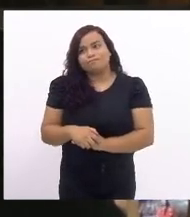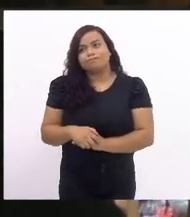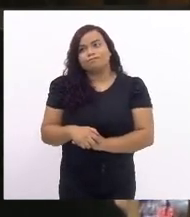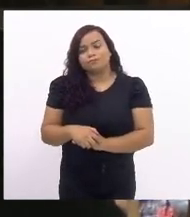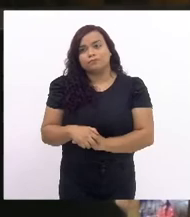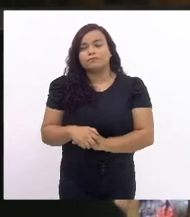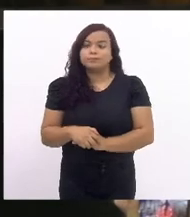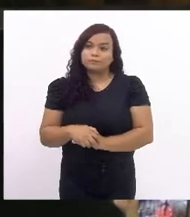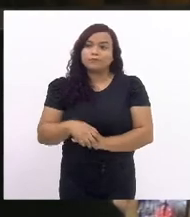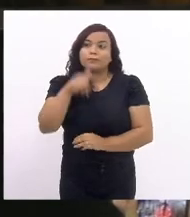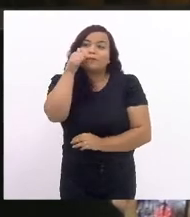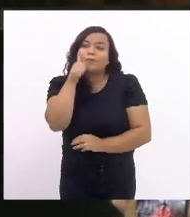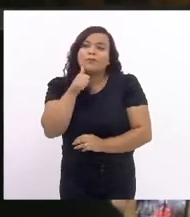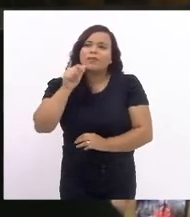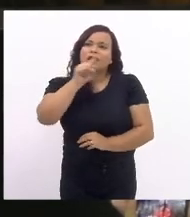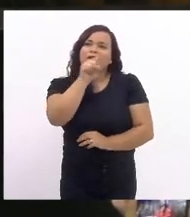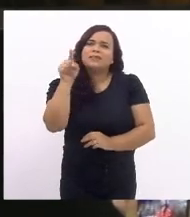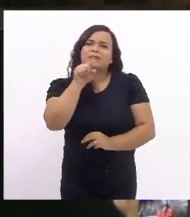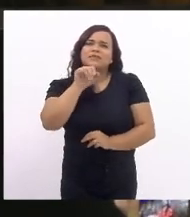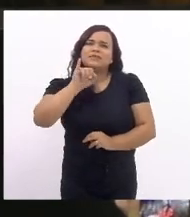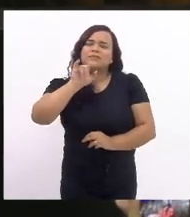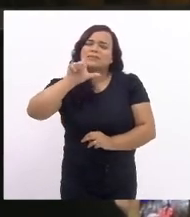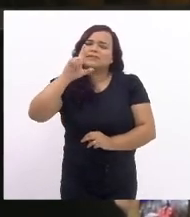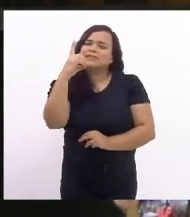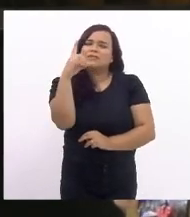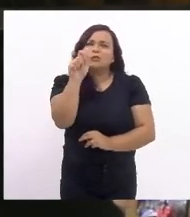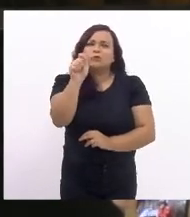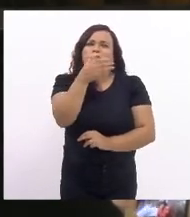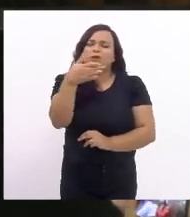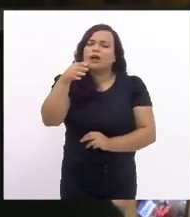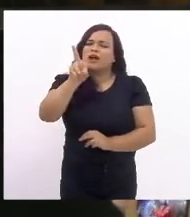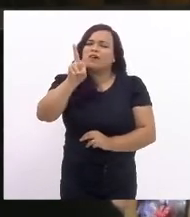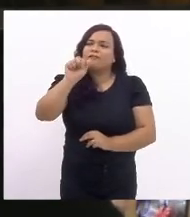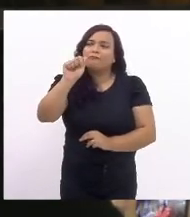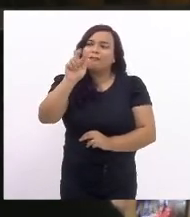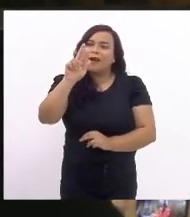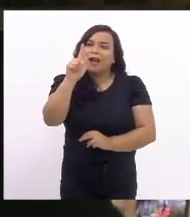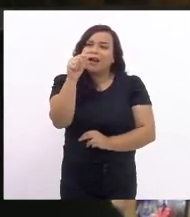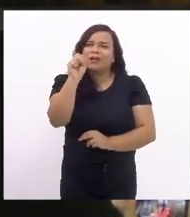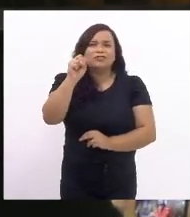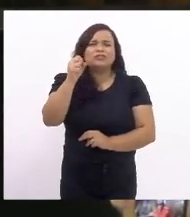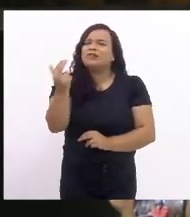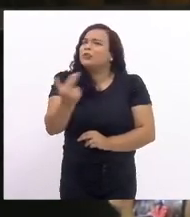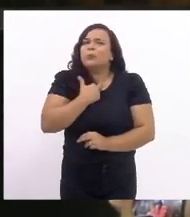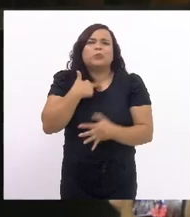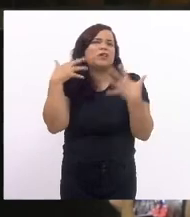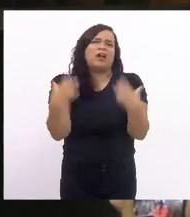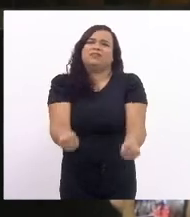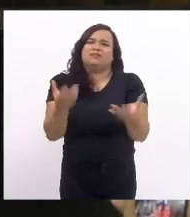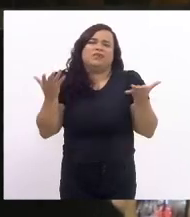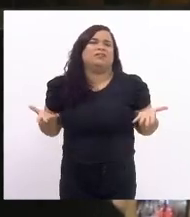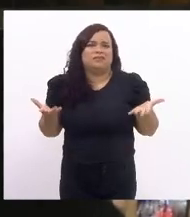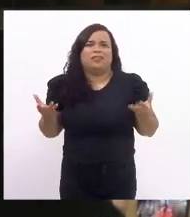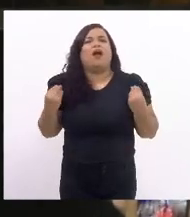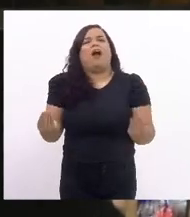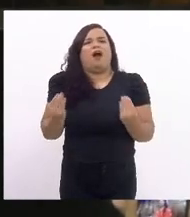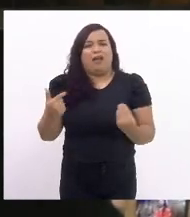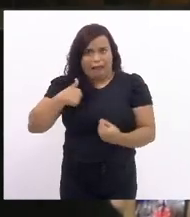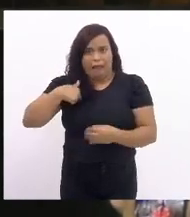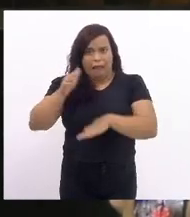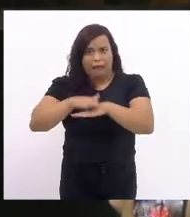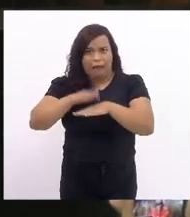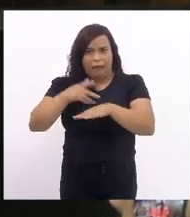a senhora Zilda Vargas, é um absurdo, porque eu não teria coragem